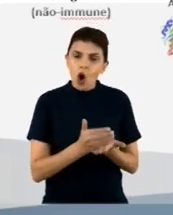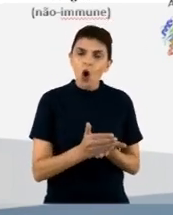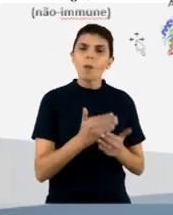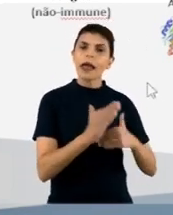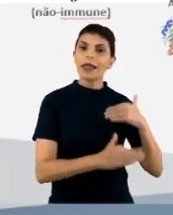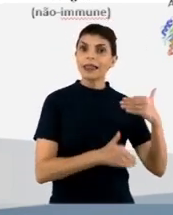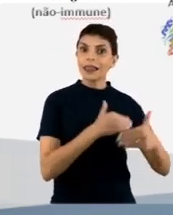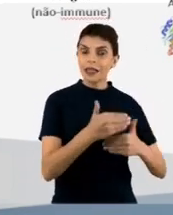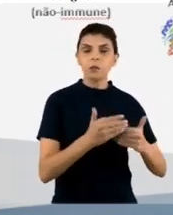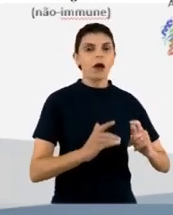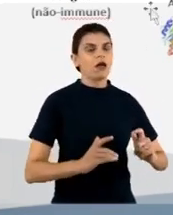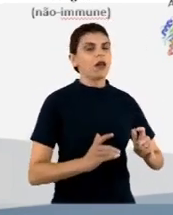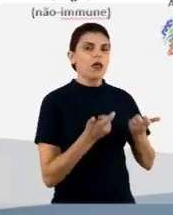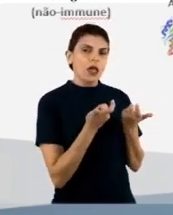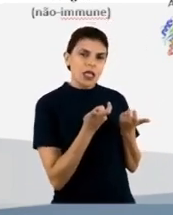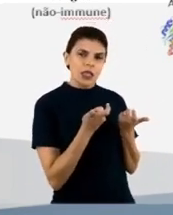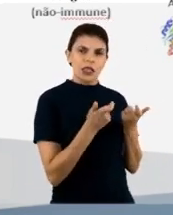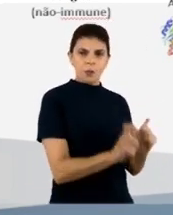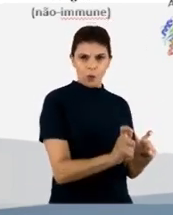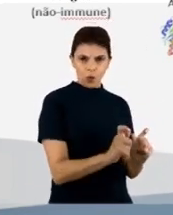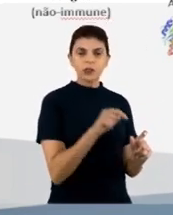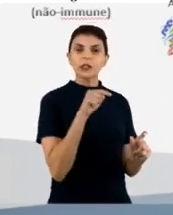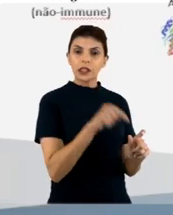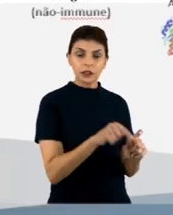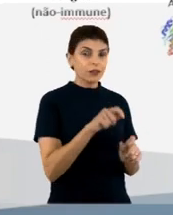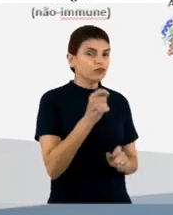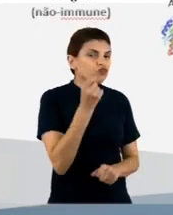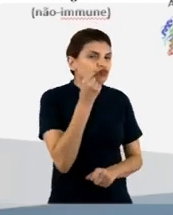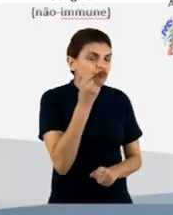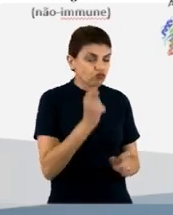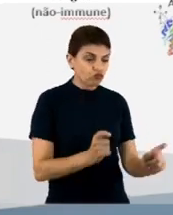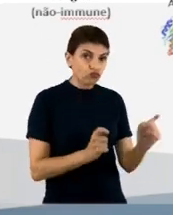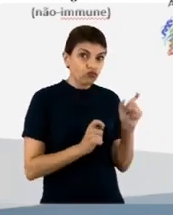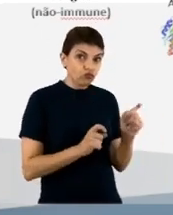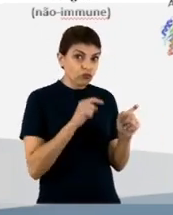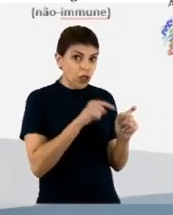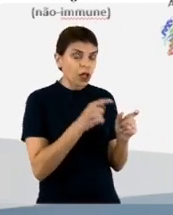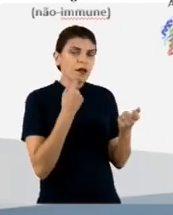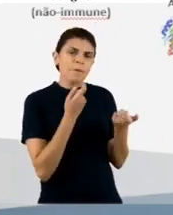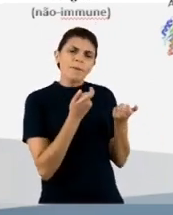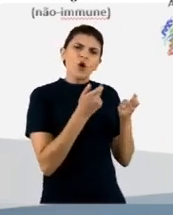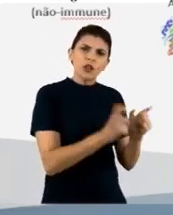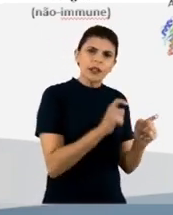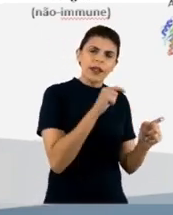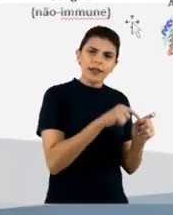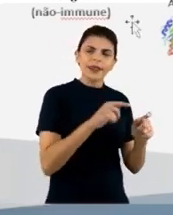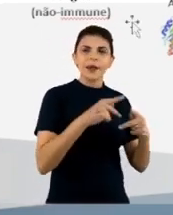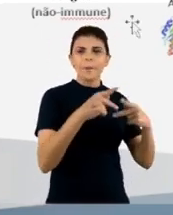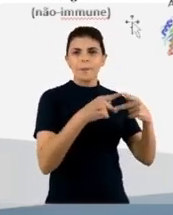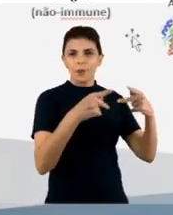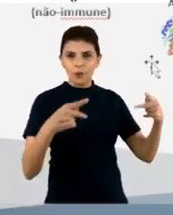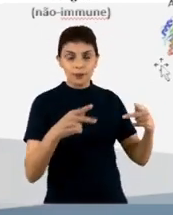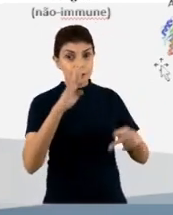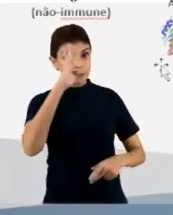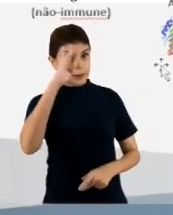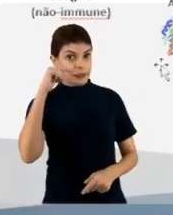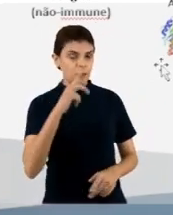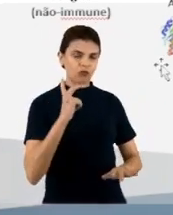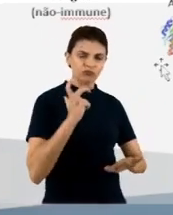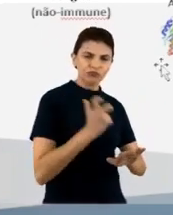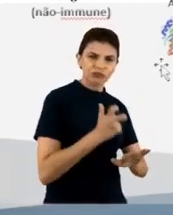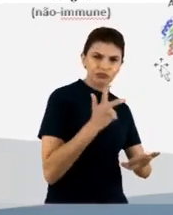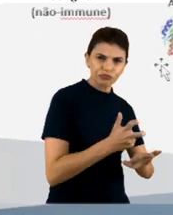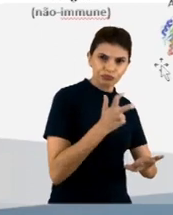então a imunização dos animais, no nosso caso aqui, os camundongos, com essa proteína que é o nosso alvo, né?